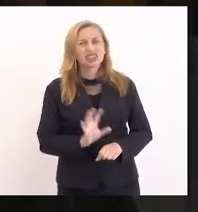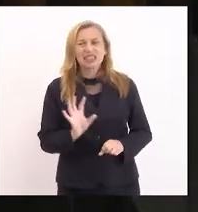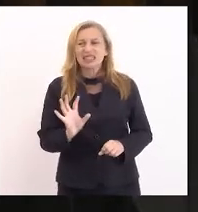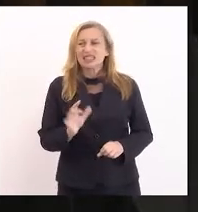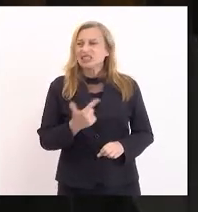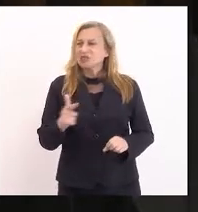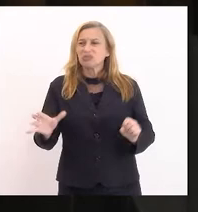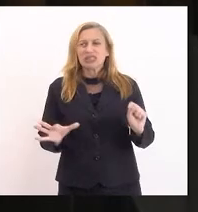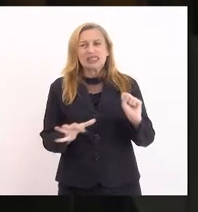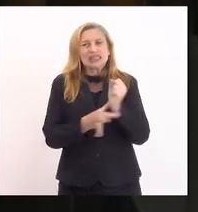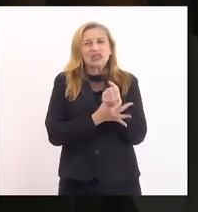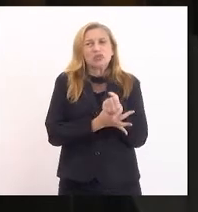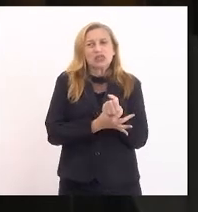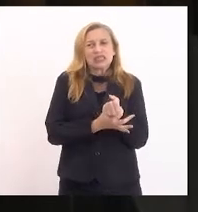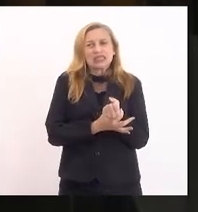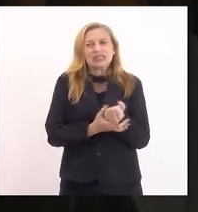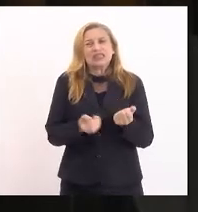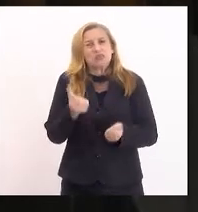inseguranças.